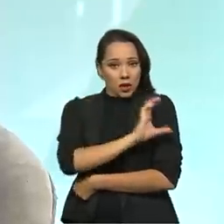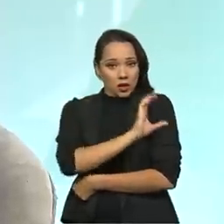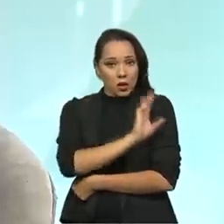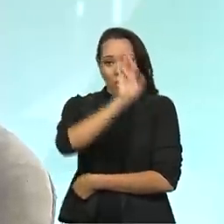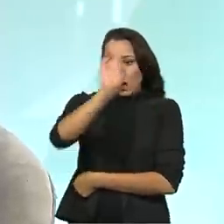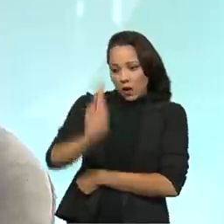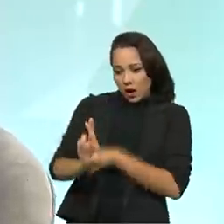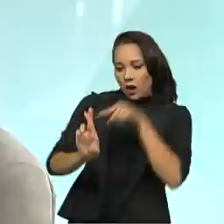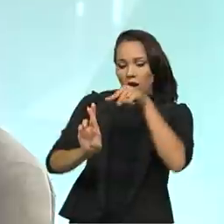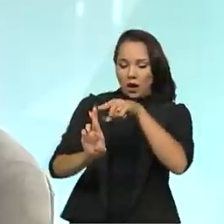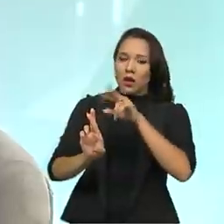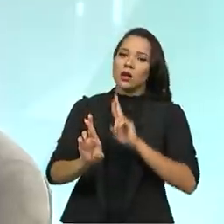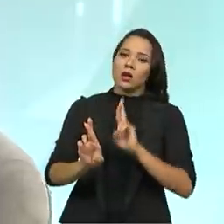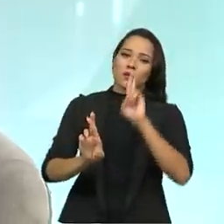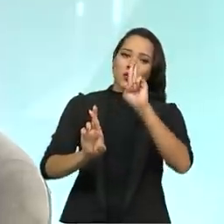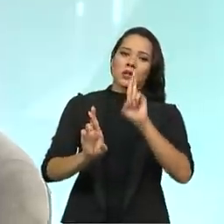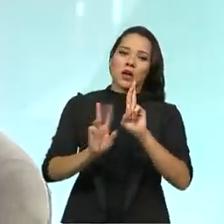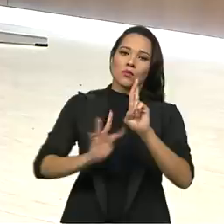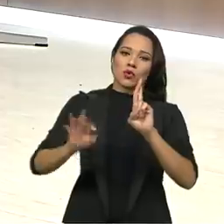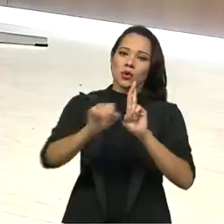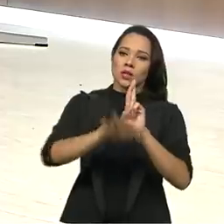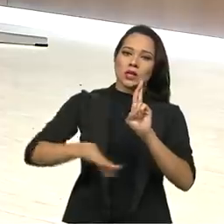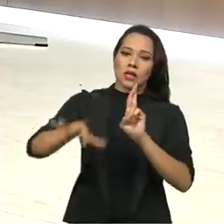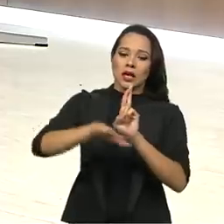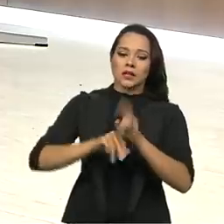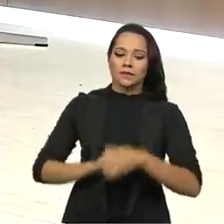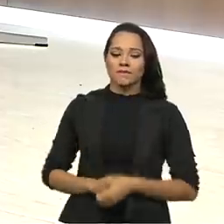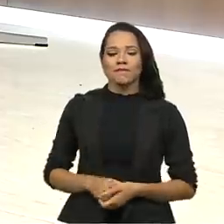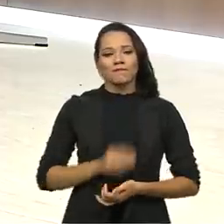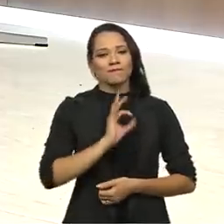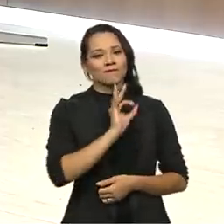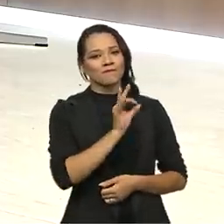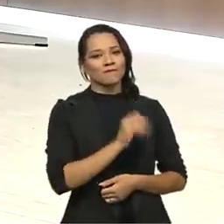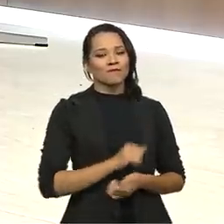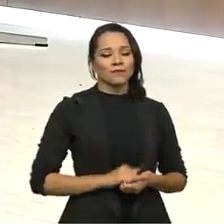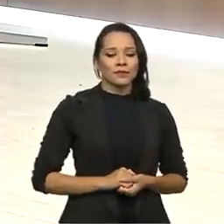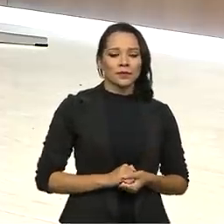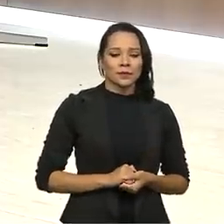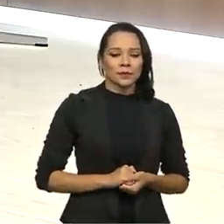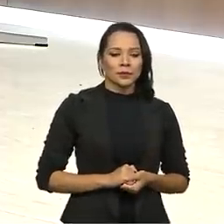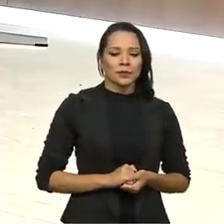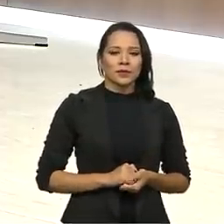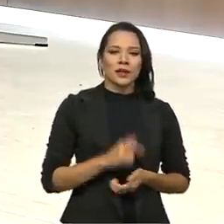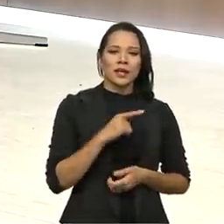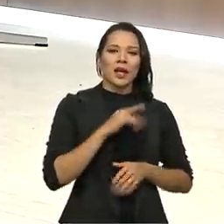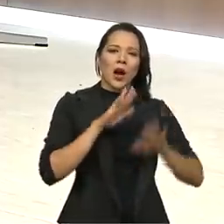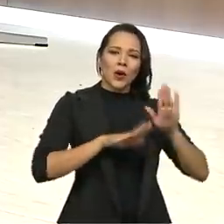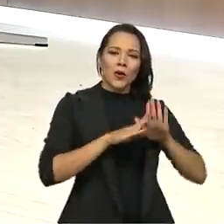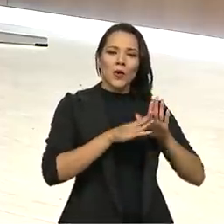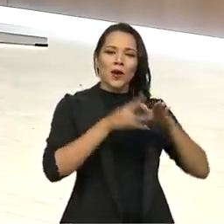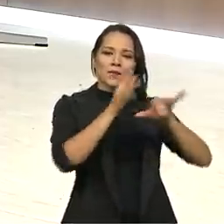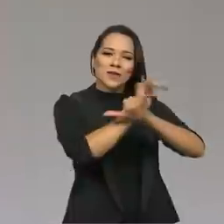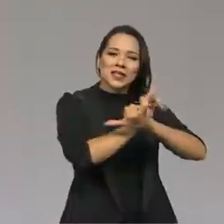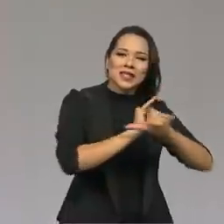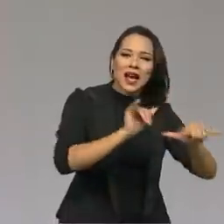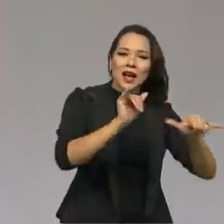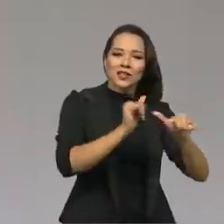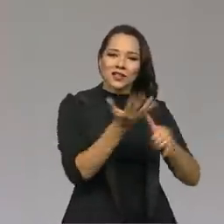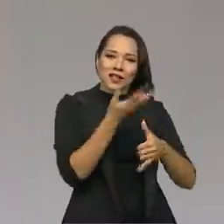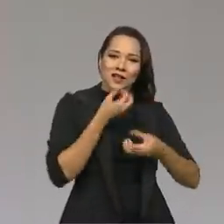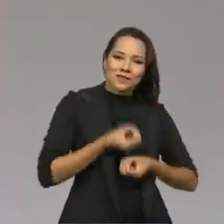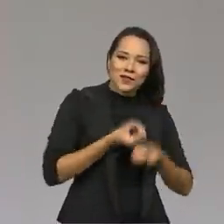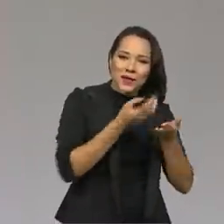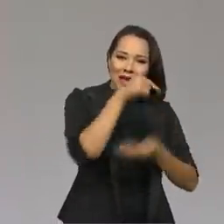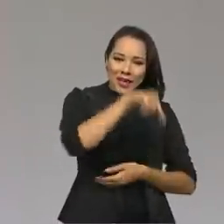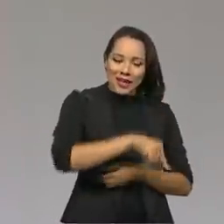e que é o responsável geral por todos os aspectos. Tá certo. Secretário, alguma mensagem? O o senhor gostaria de